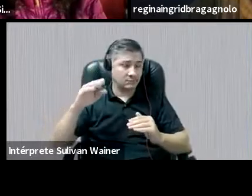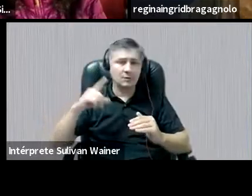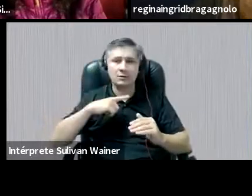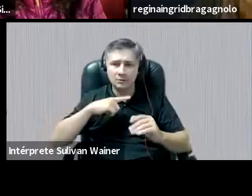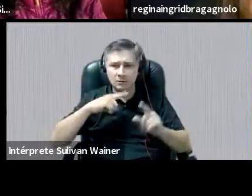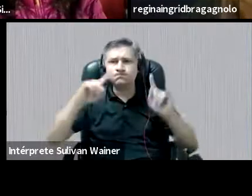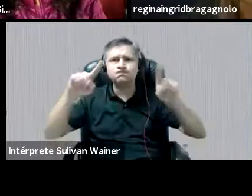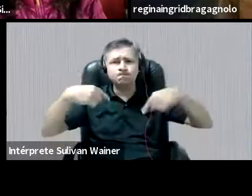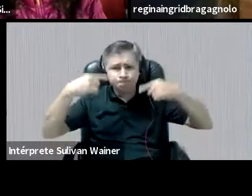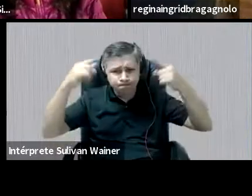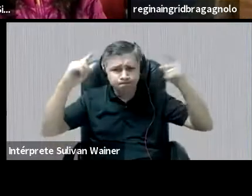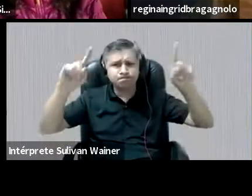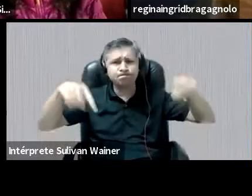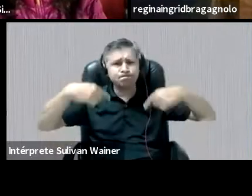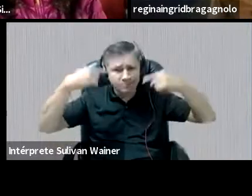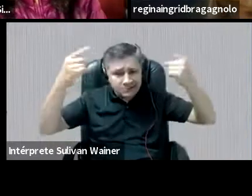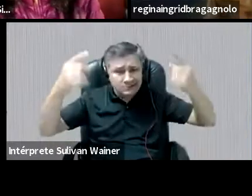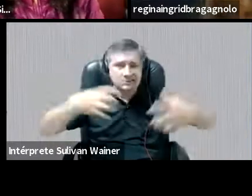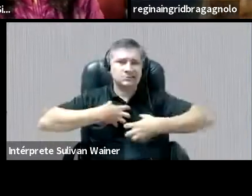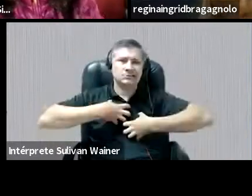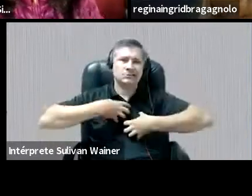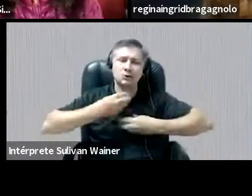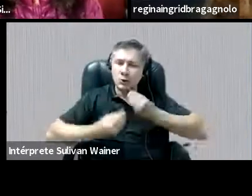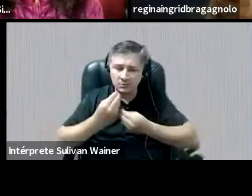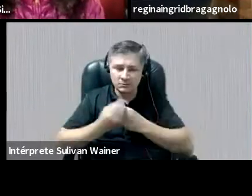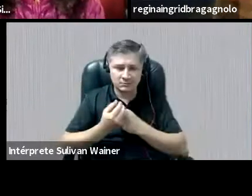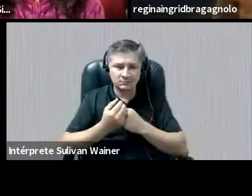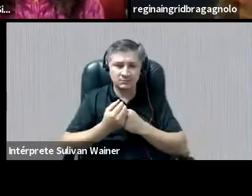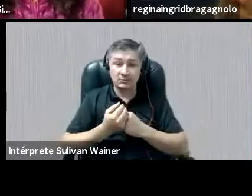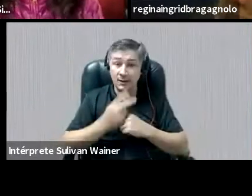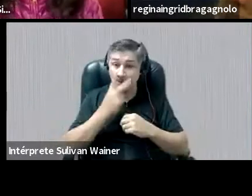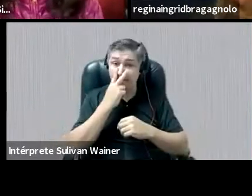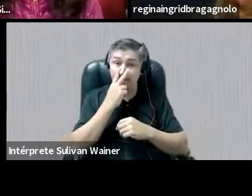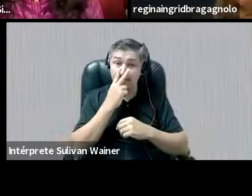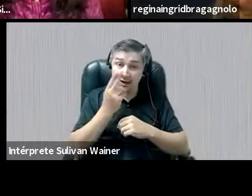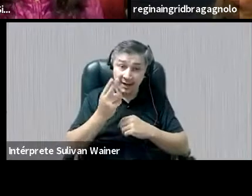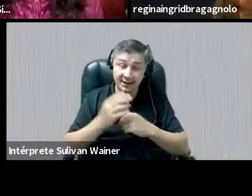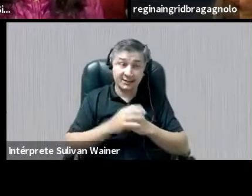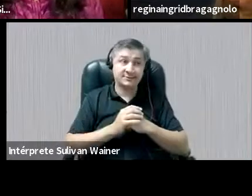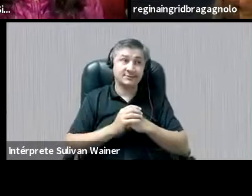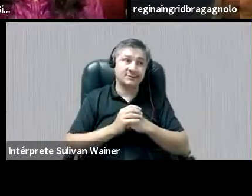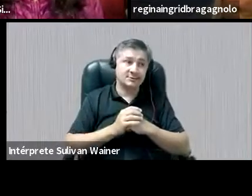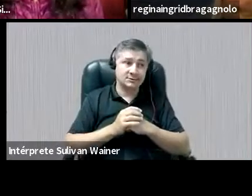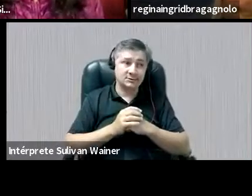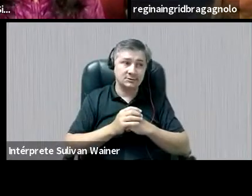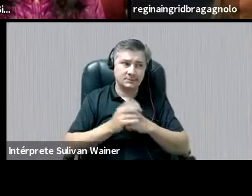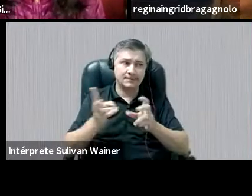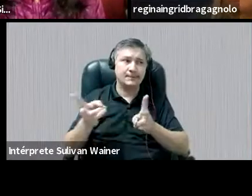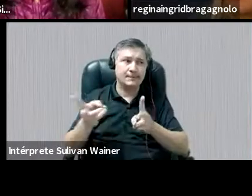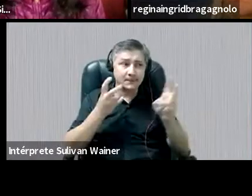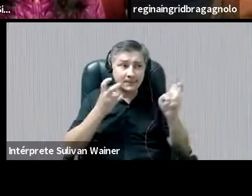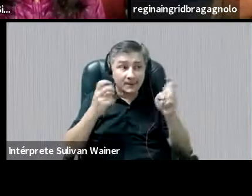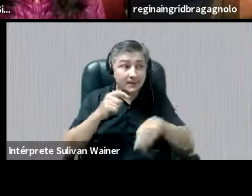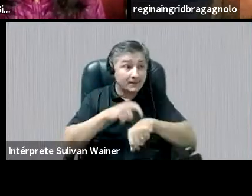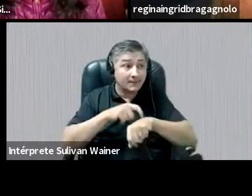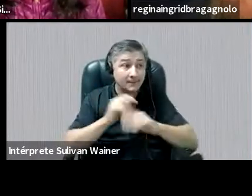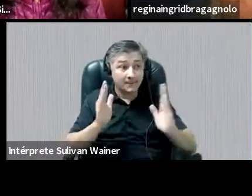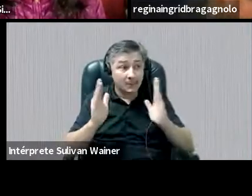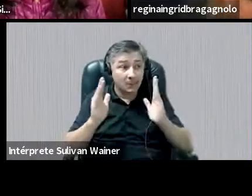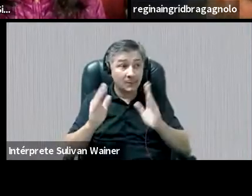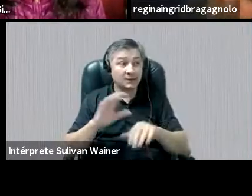imensos, né? E me parece, então, né? Que, nesse momento de pandemia,